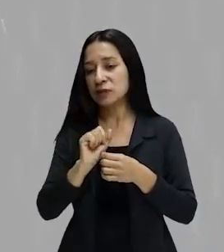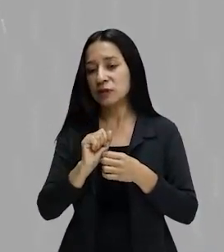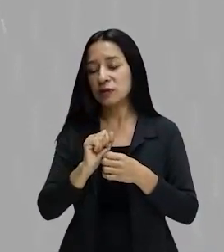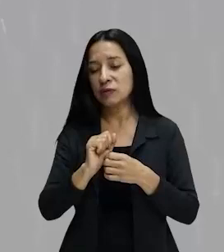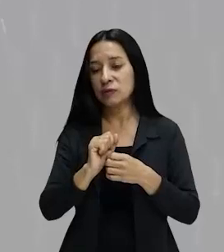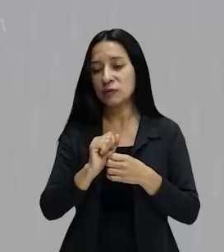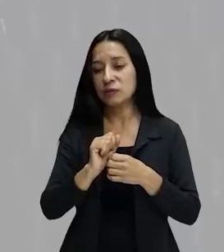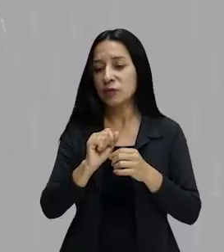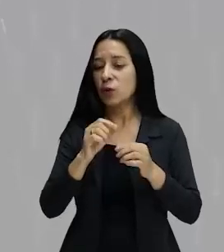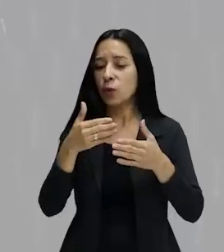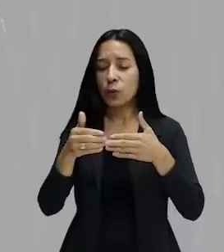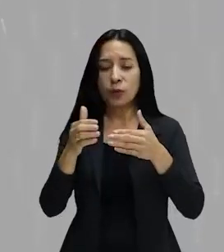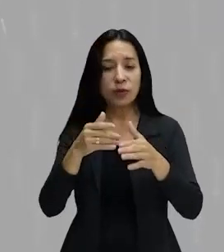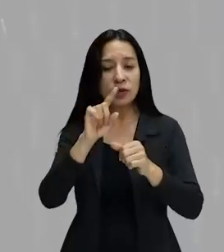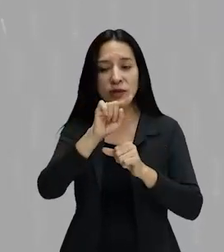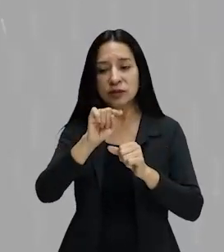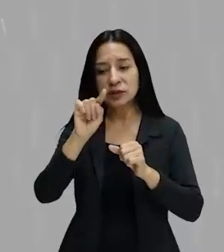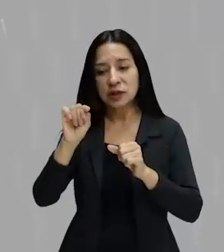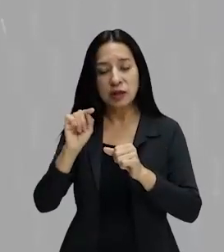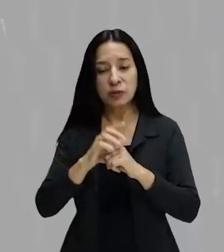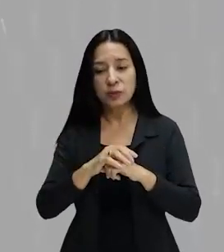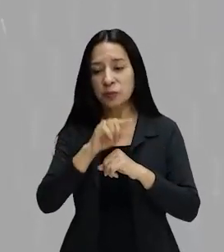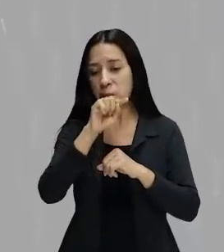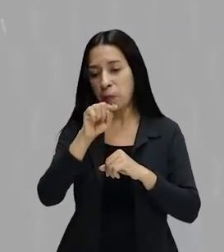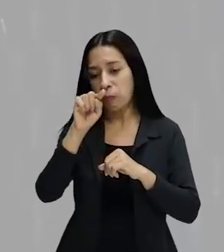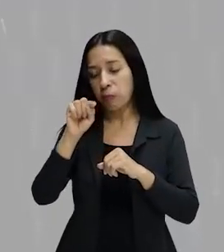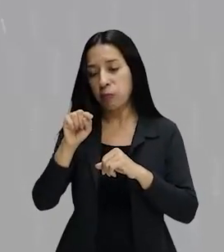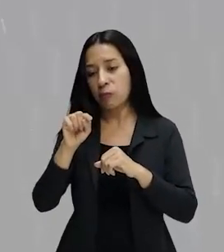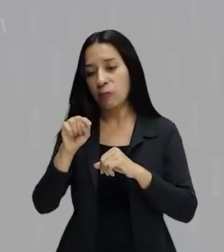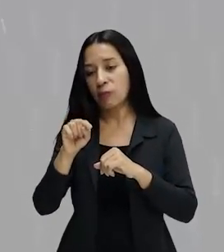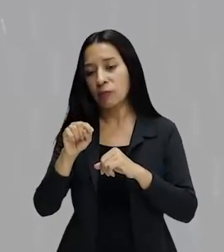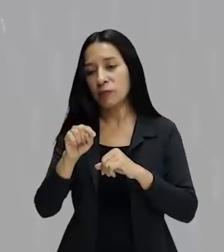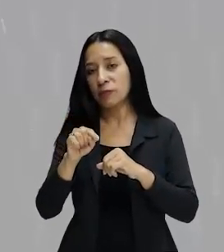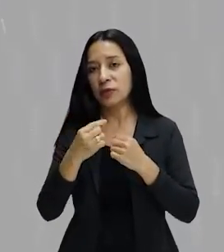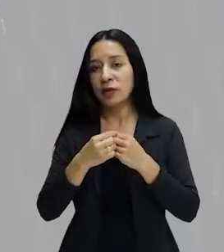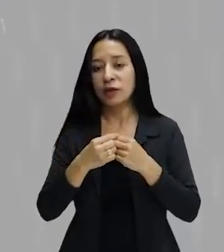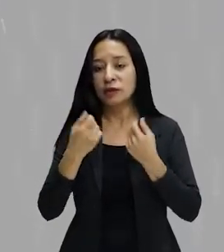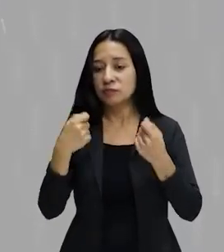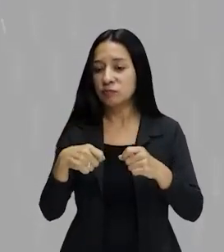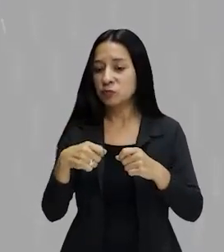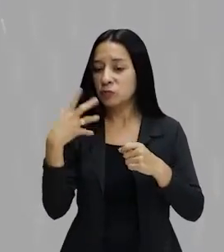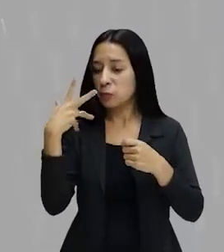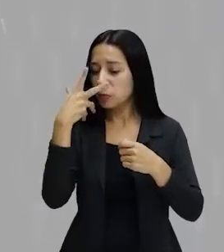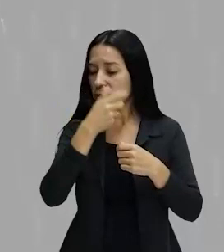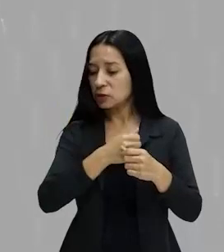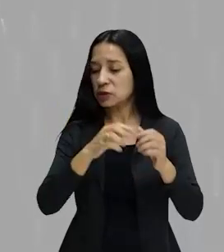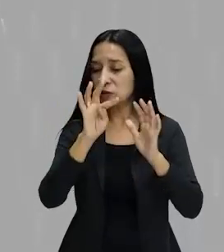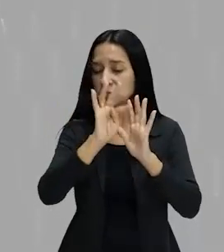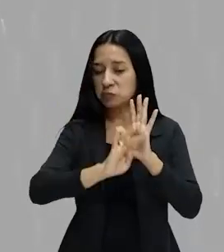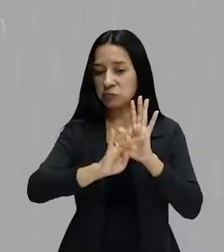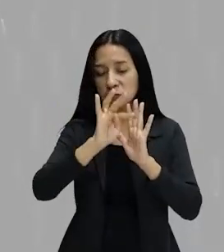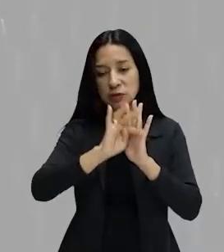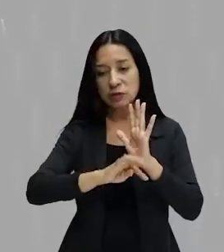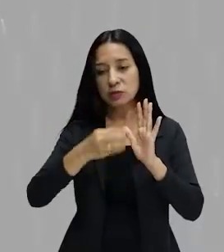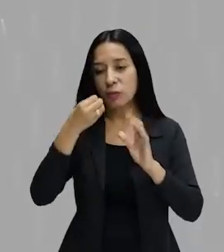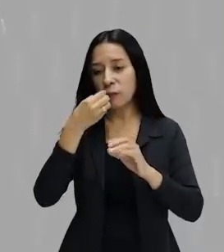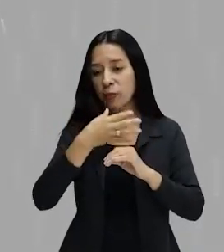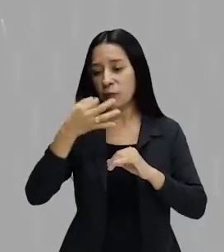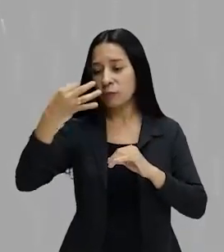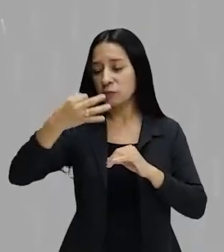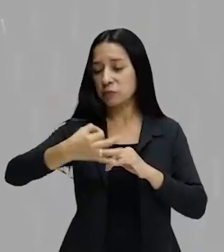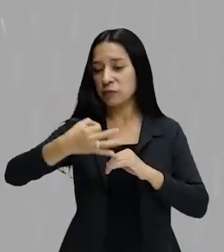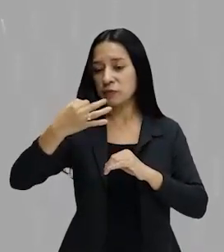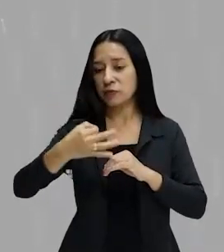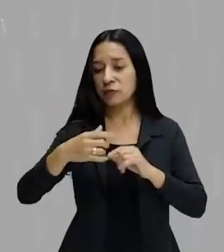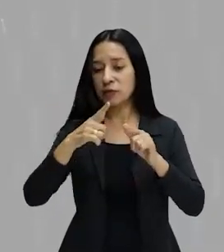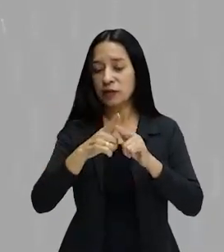grave, seja o acento circunflexo, agudo, a boa pontuação, elas deixam a nossa língua mais bonita, o nosso texto bem redigido. É assim. A nossa